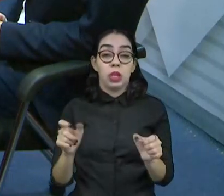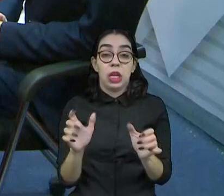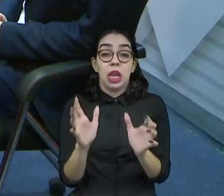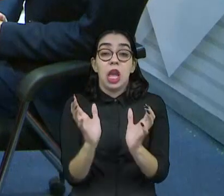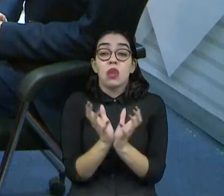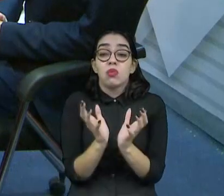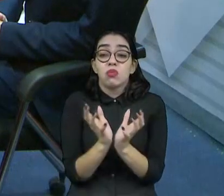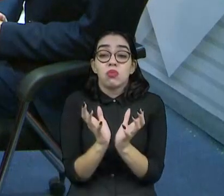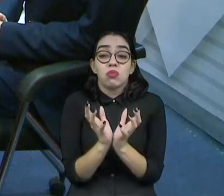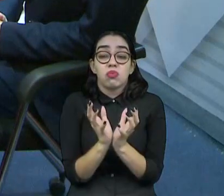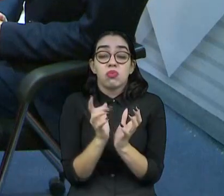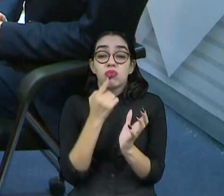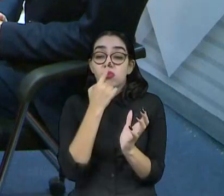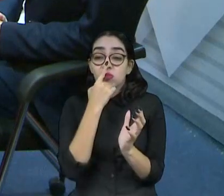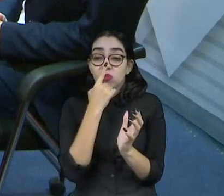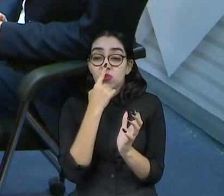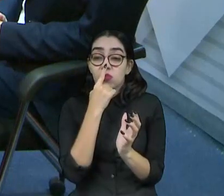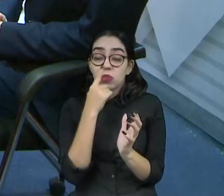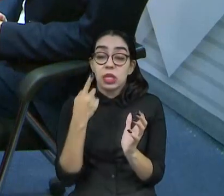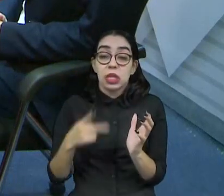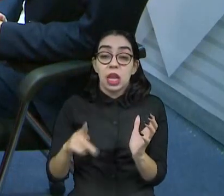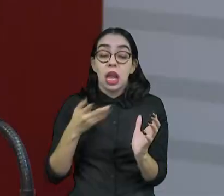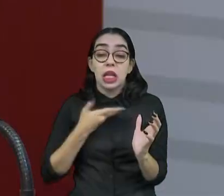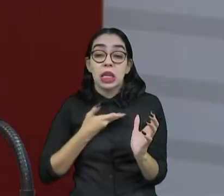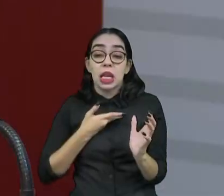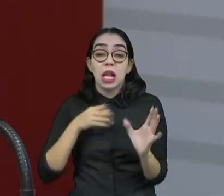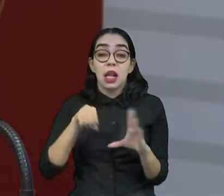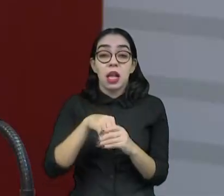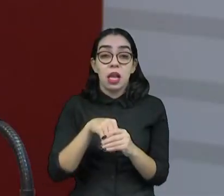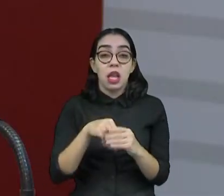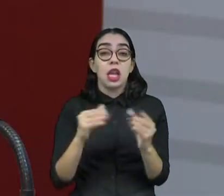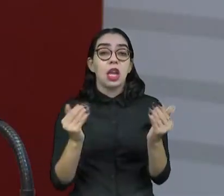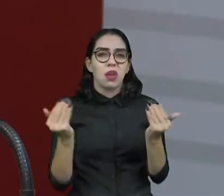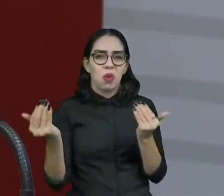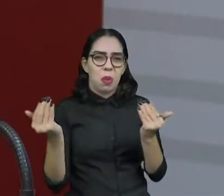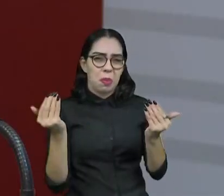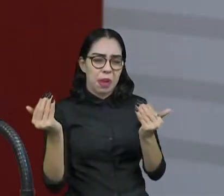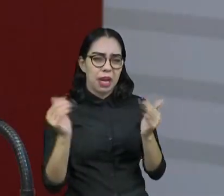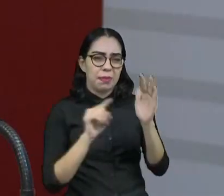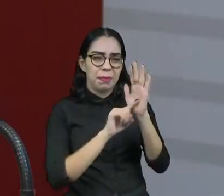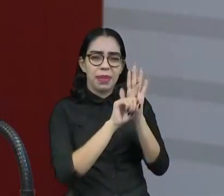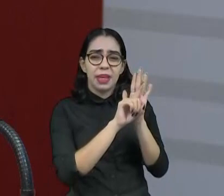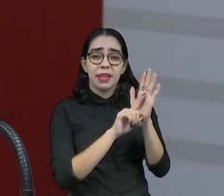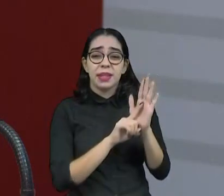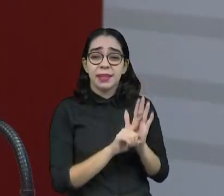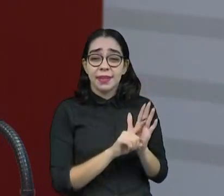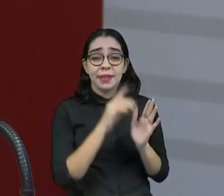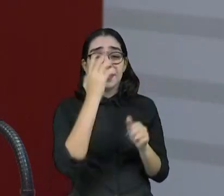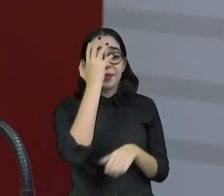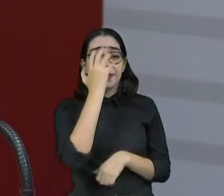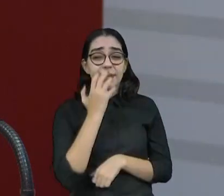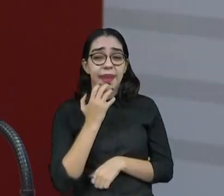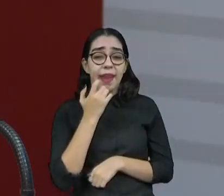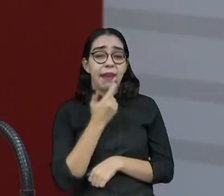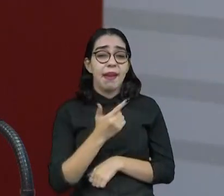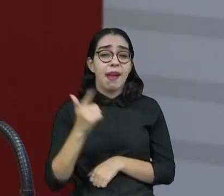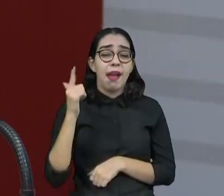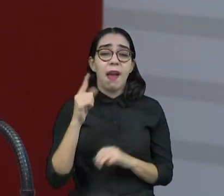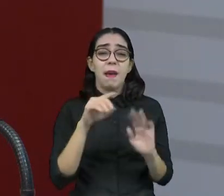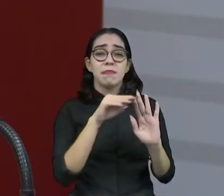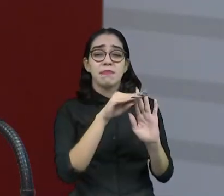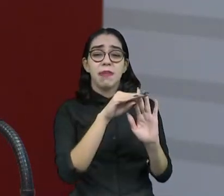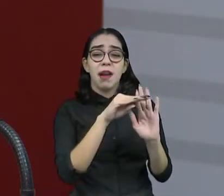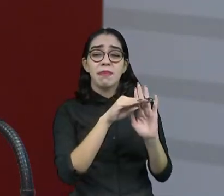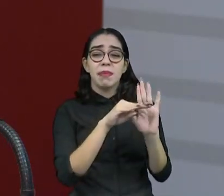de cada um, né? Não tem como misturar aquilo ali. Aí fica comparando a enquete com uma pesquisa que leva diversos dados, como o Pedro já